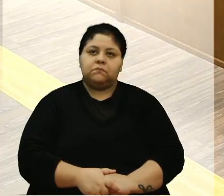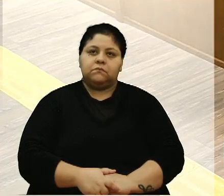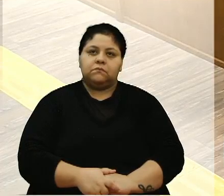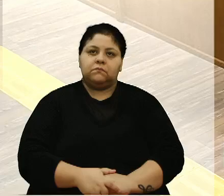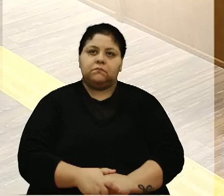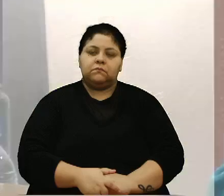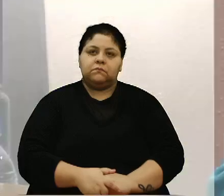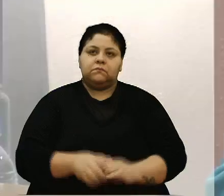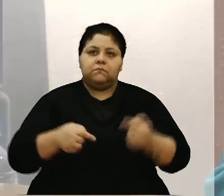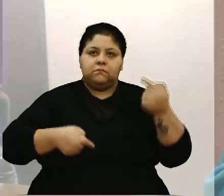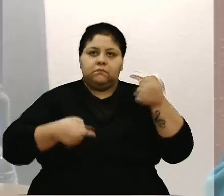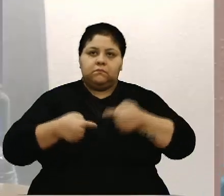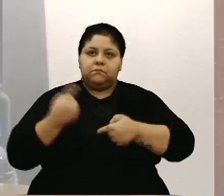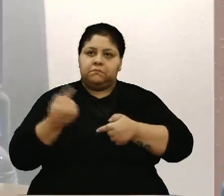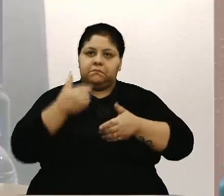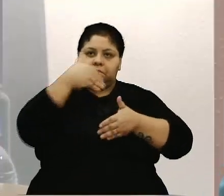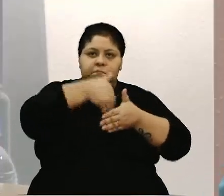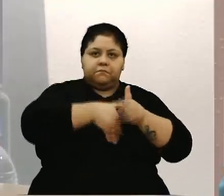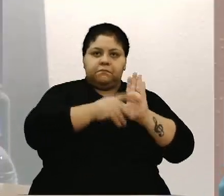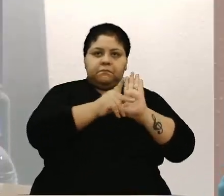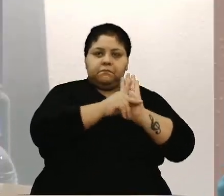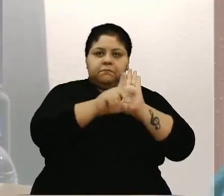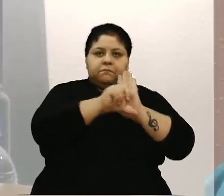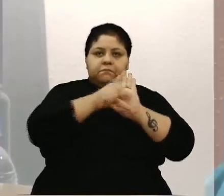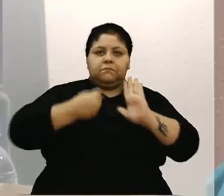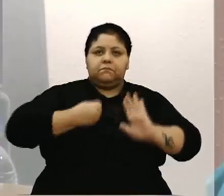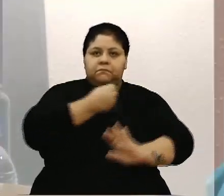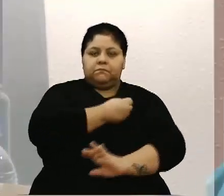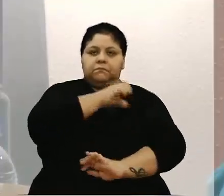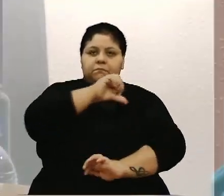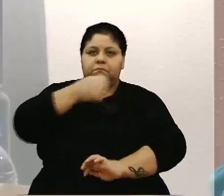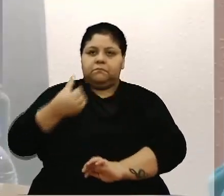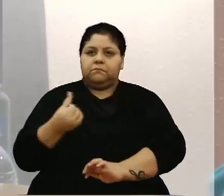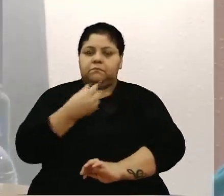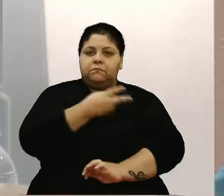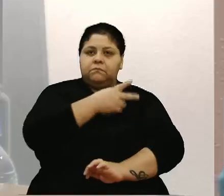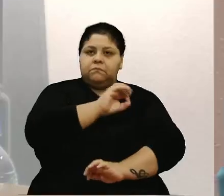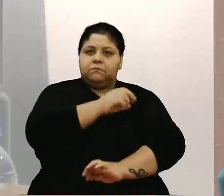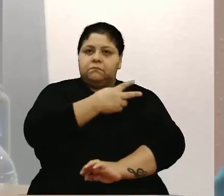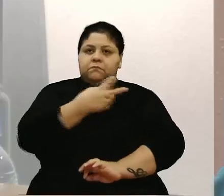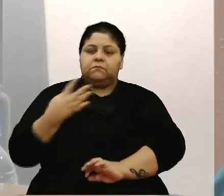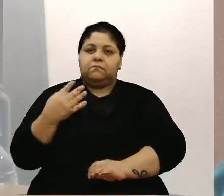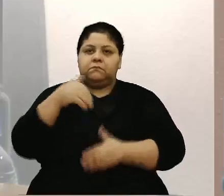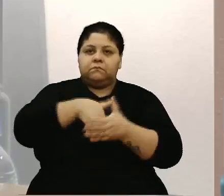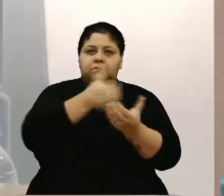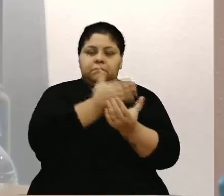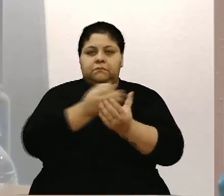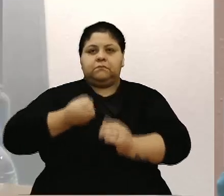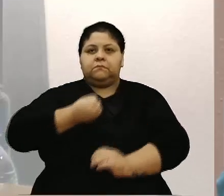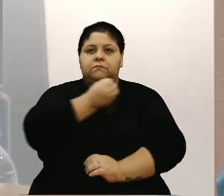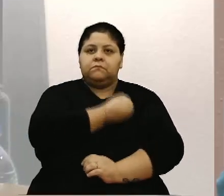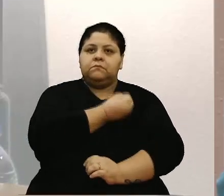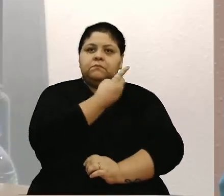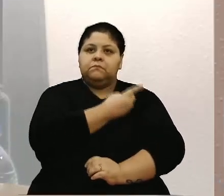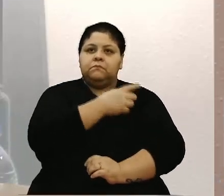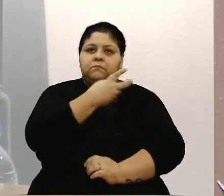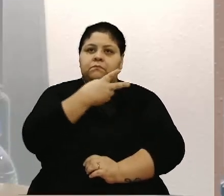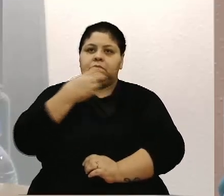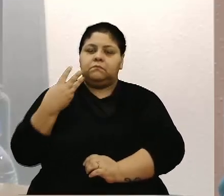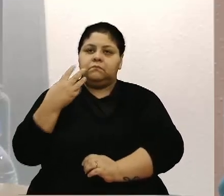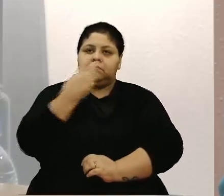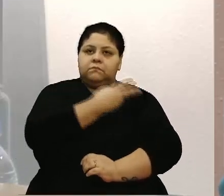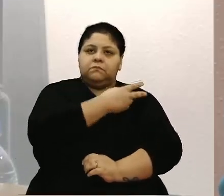Em discussão única e votação, o projeto de lei nº 96, barra 2024, contido no processo nº 123,